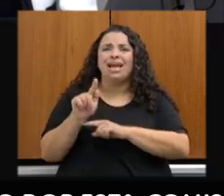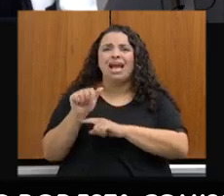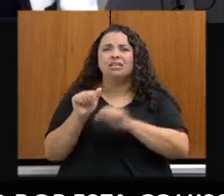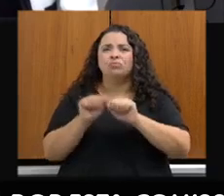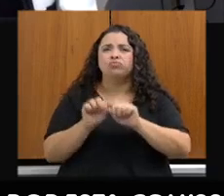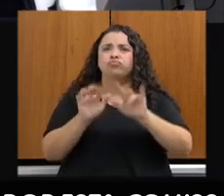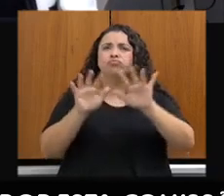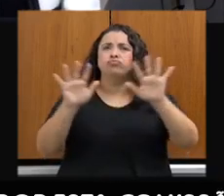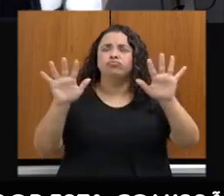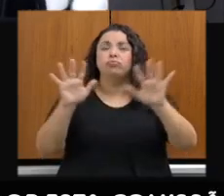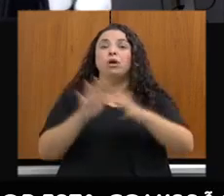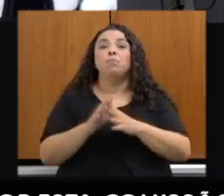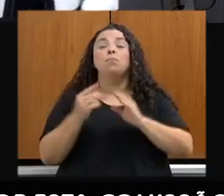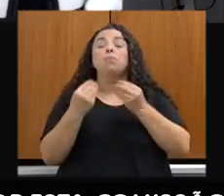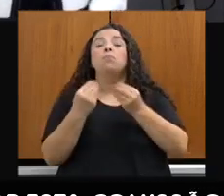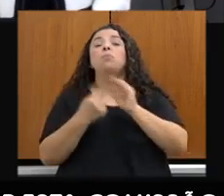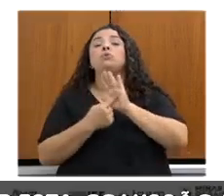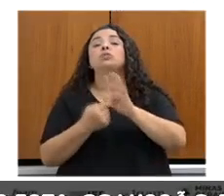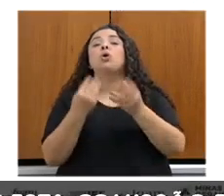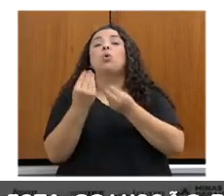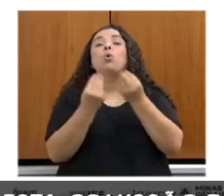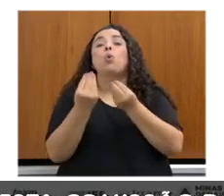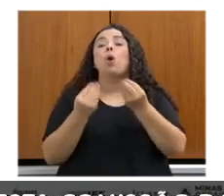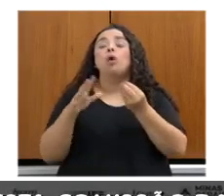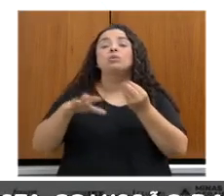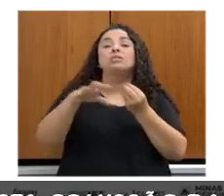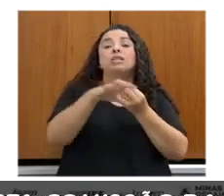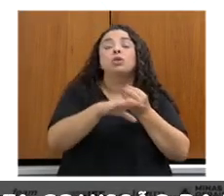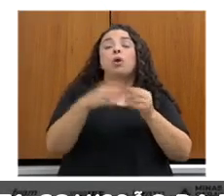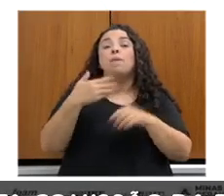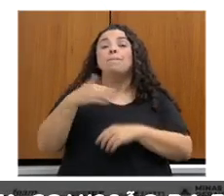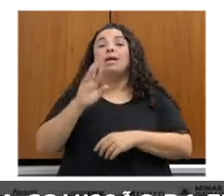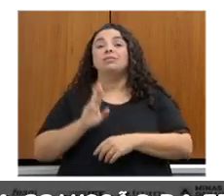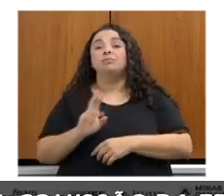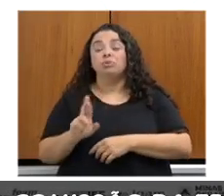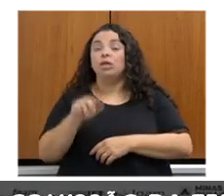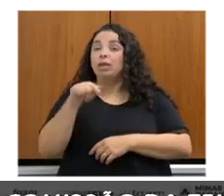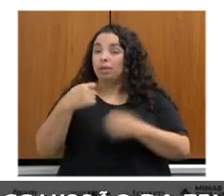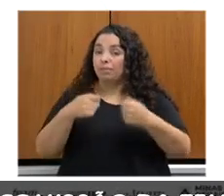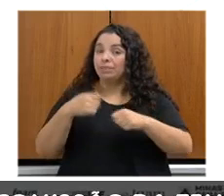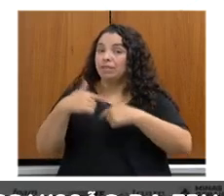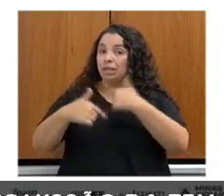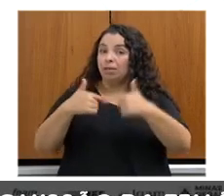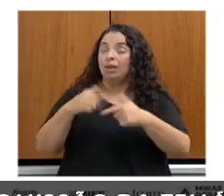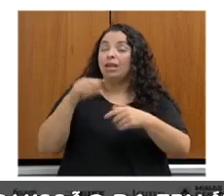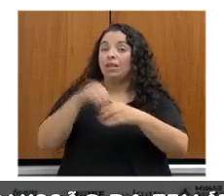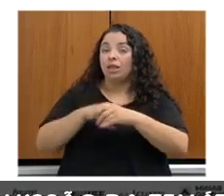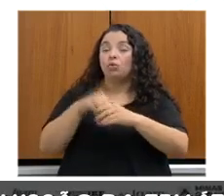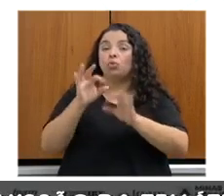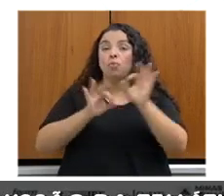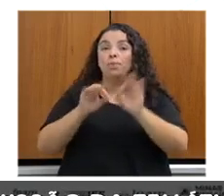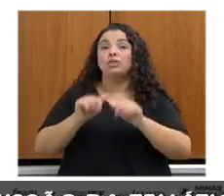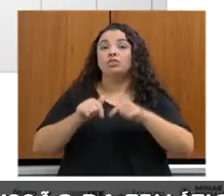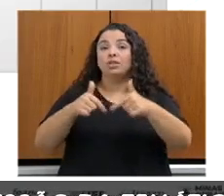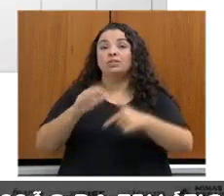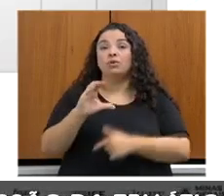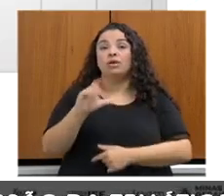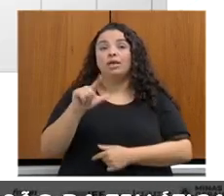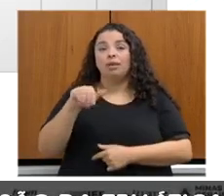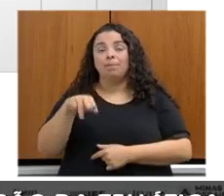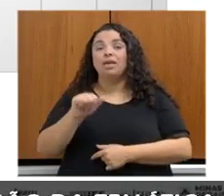representativos a serem trabalhados no plano de ação climática que nós estamos estruturando nesse momento. Por favor.